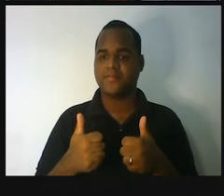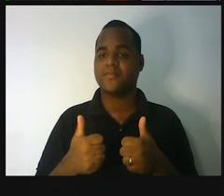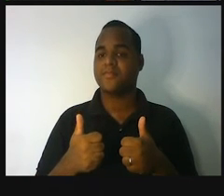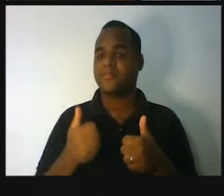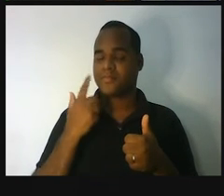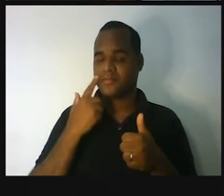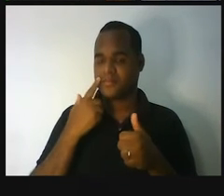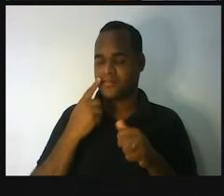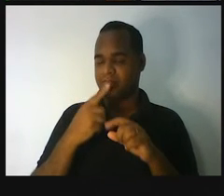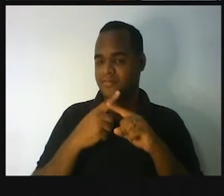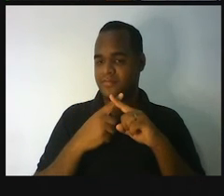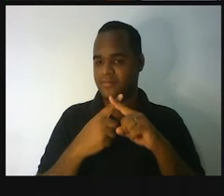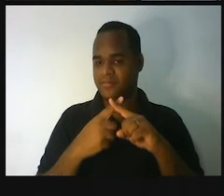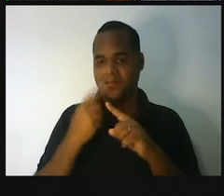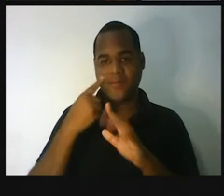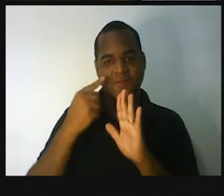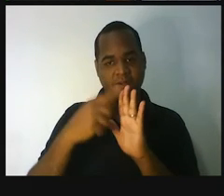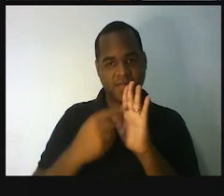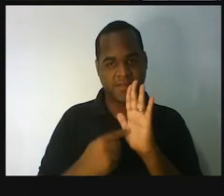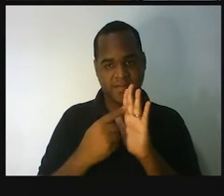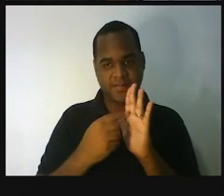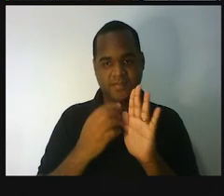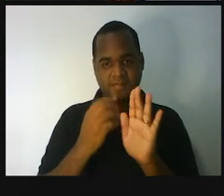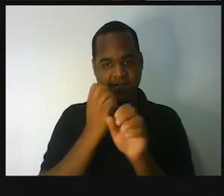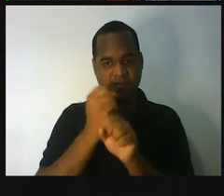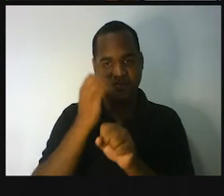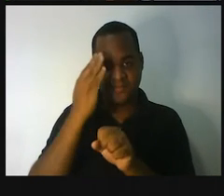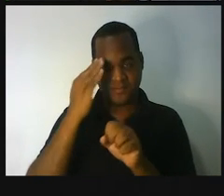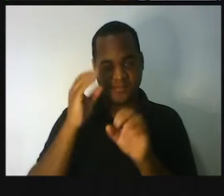entender melhor. Olha só.